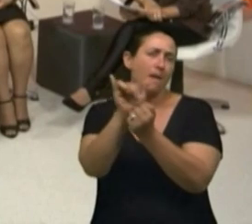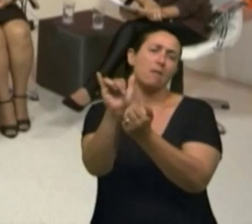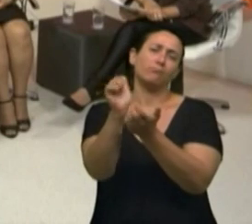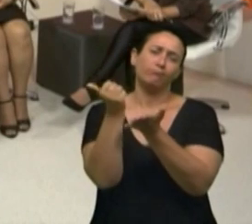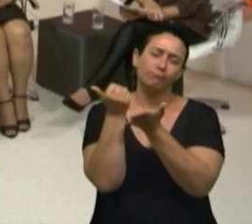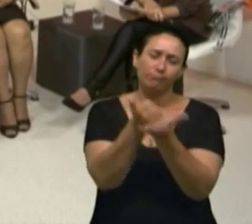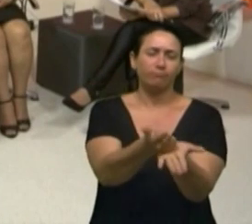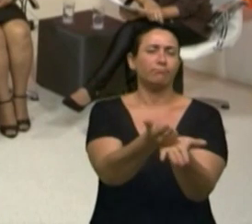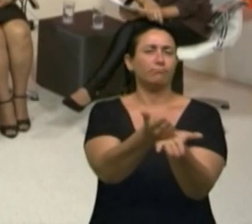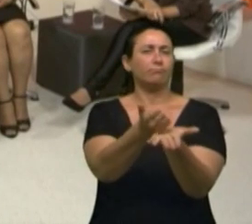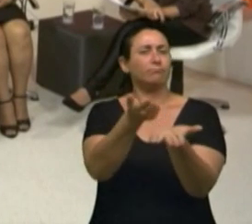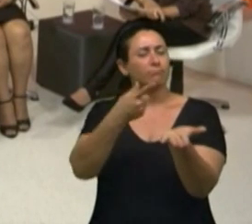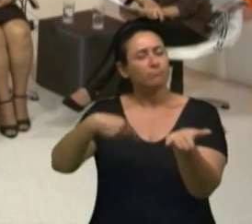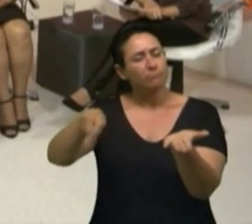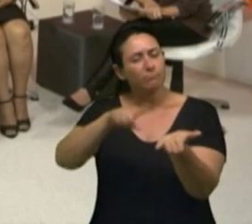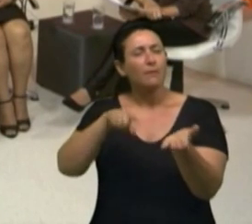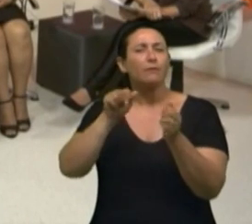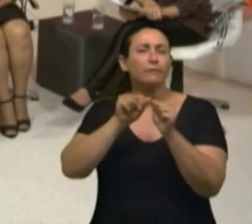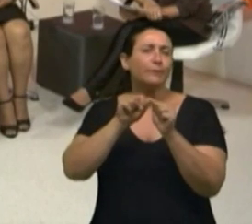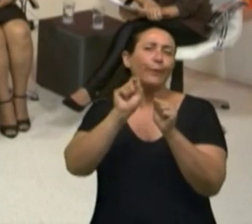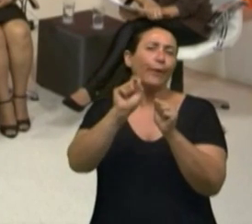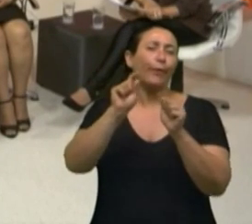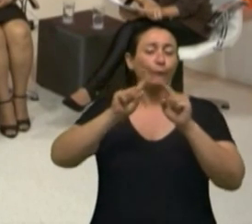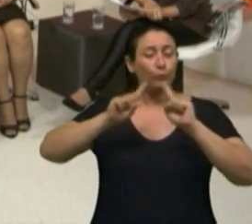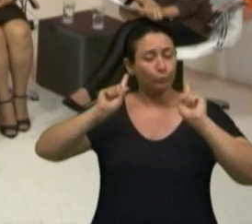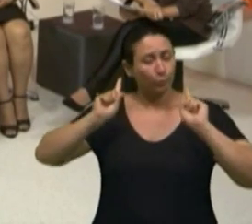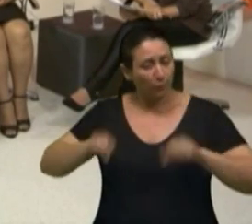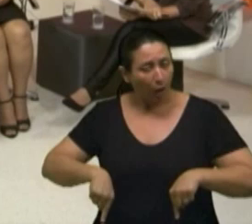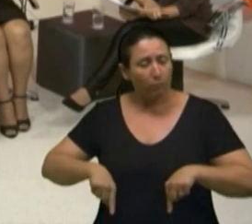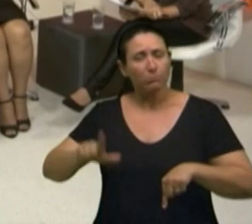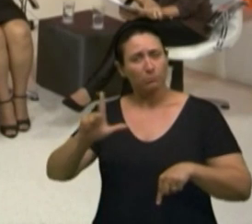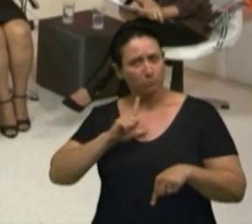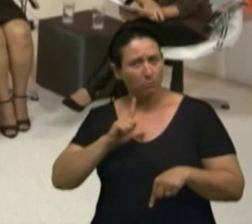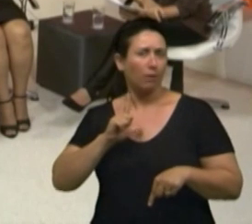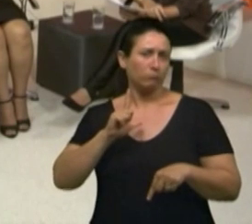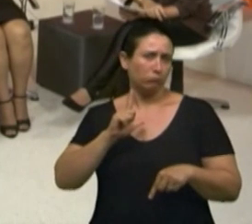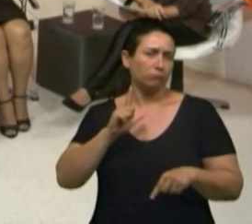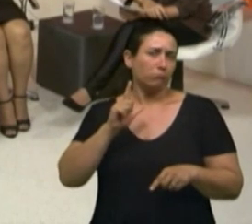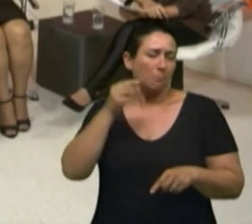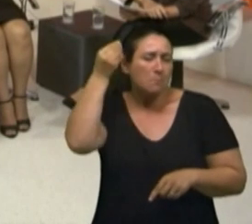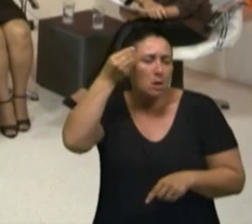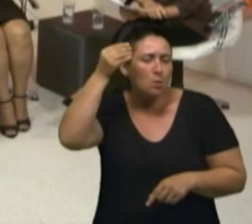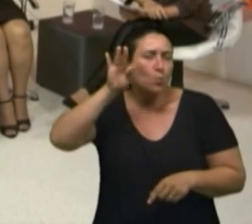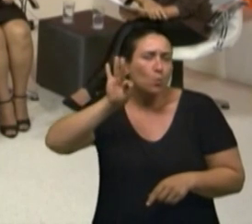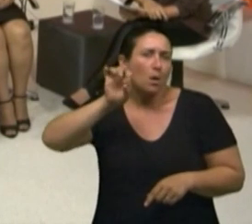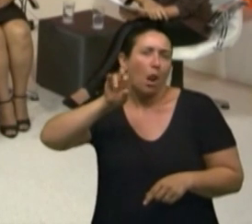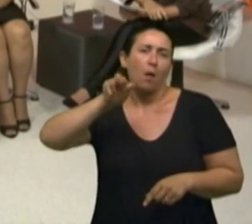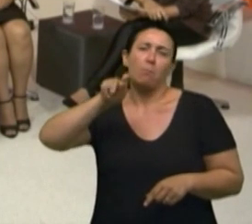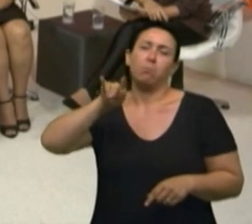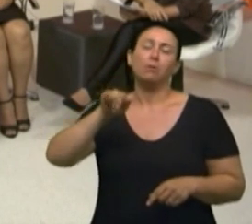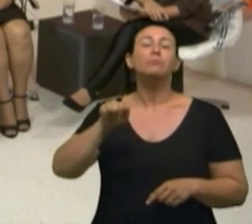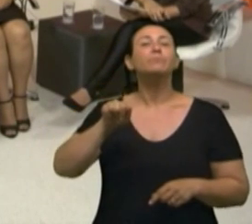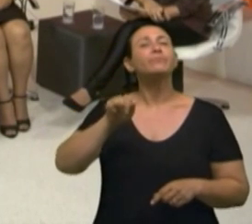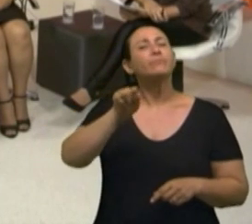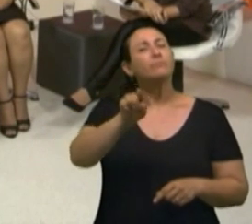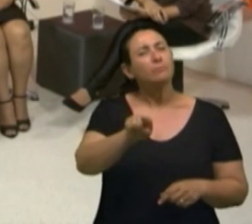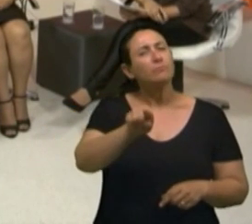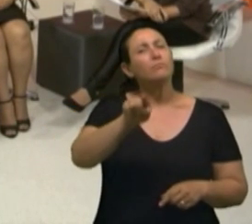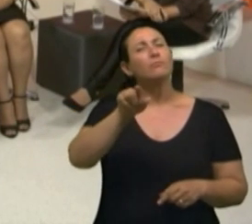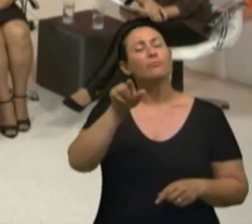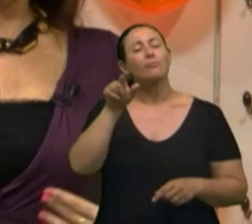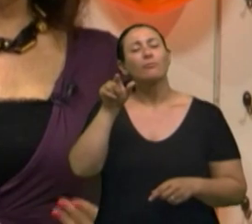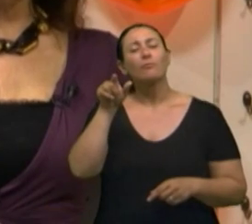fornecer a esse funcionário esse preparo com a psicoterapia. Claro. Entendeu? E a gente já teve